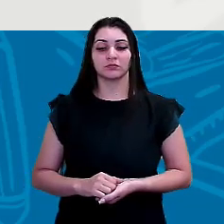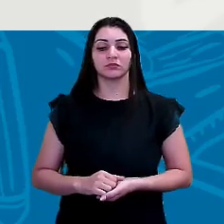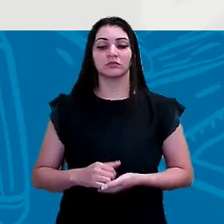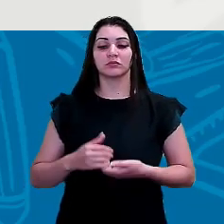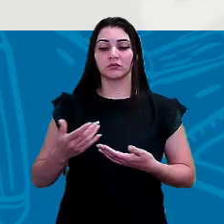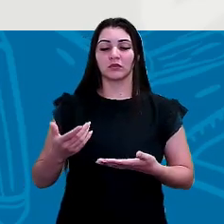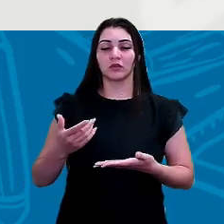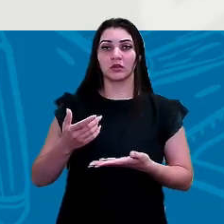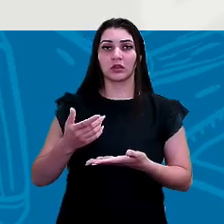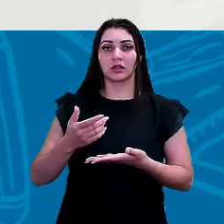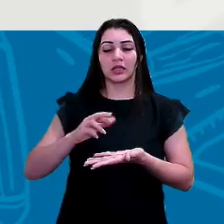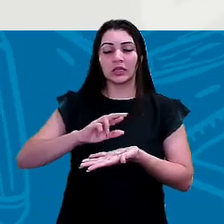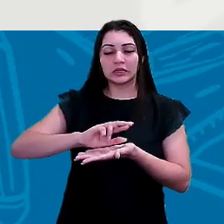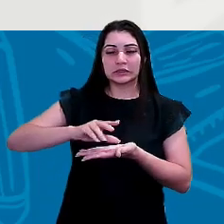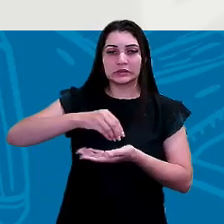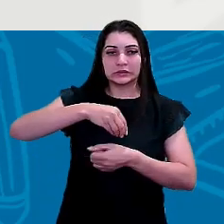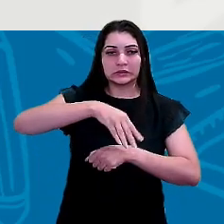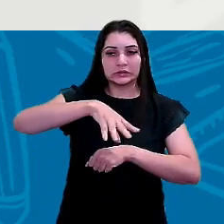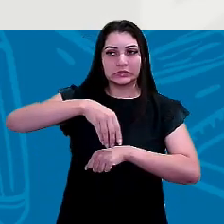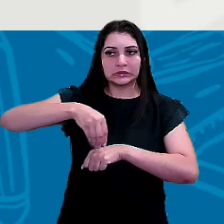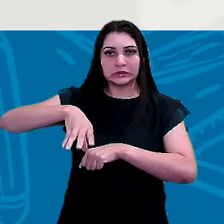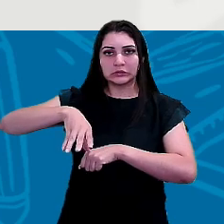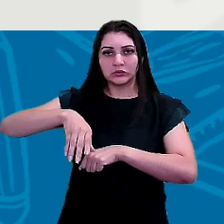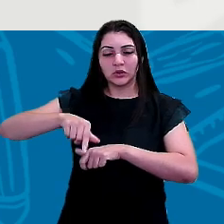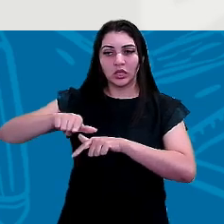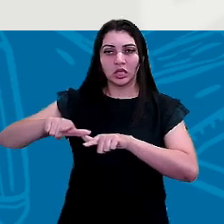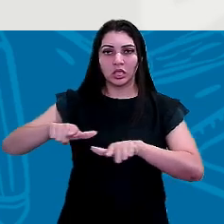A distribuição da água no mundo. Veja bem,